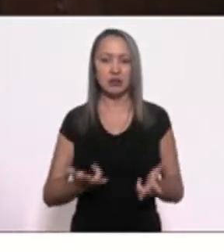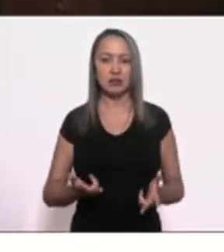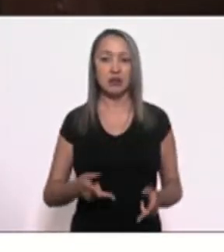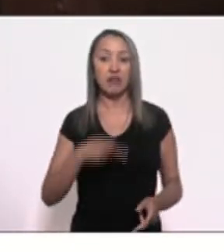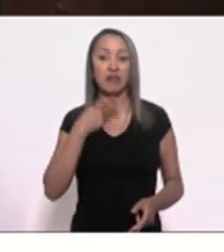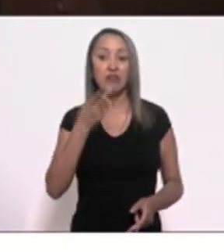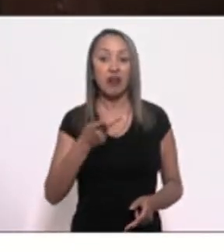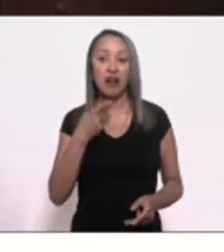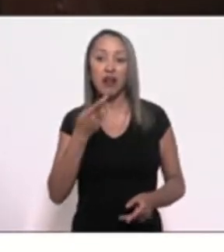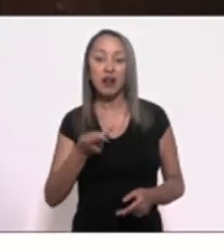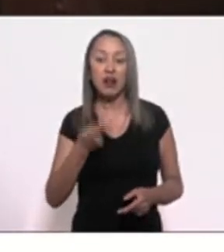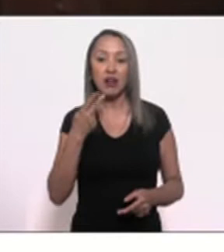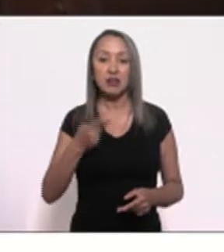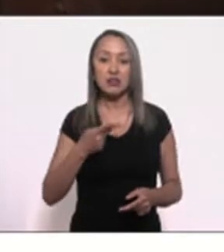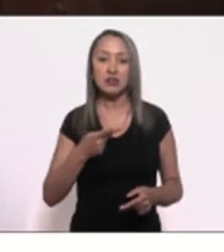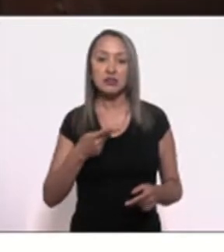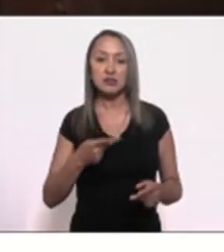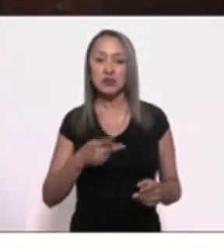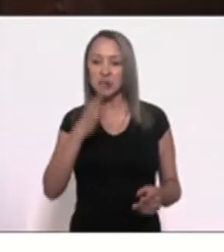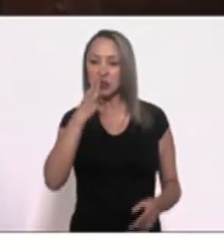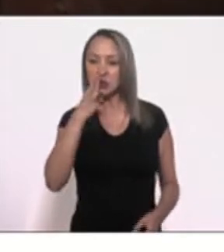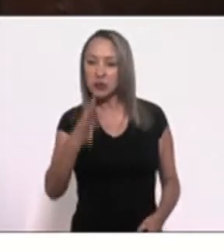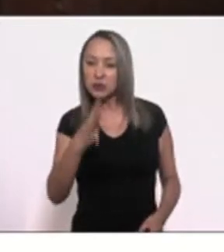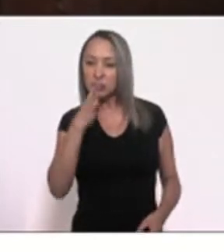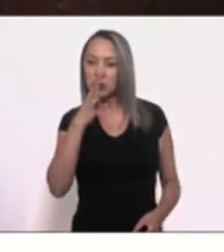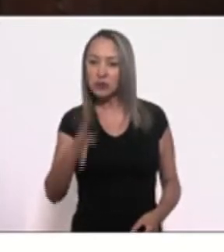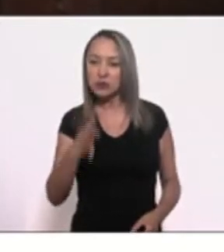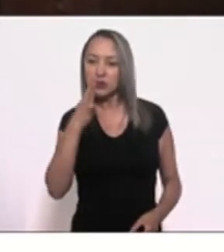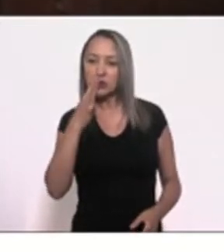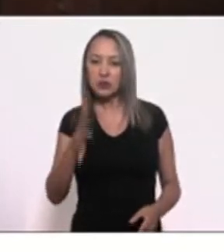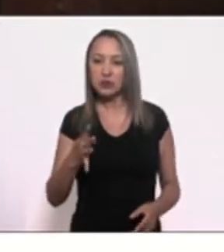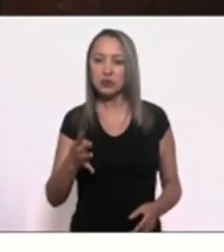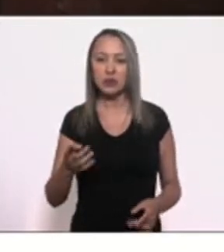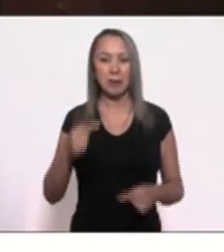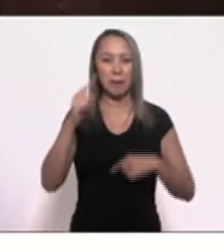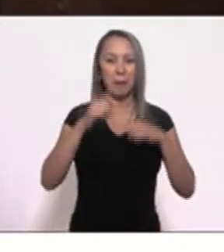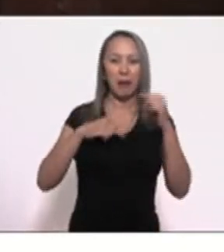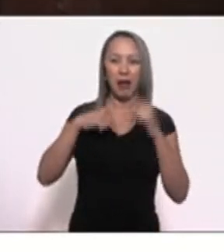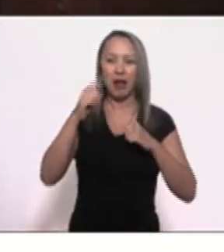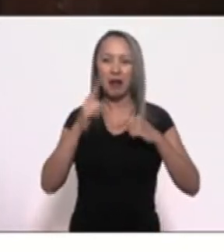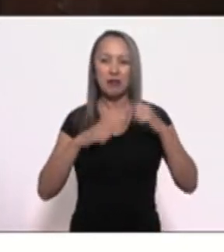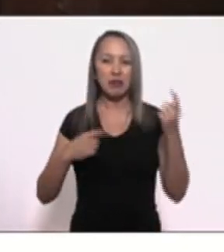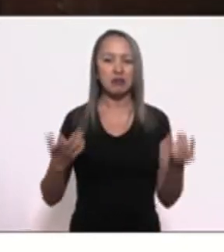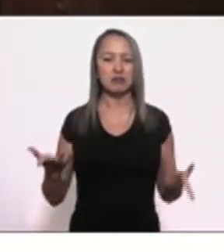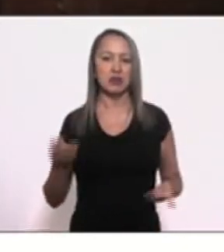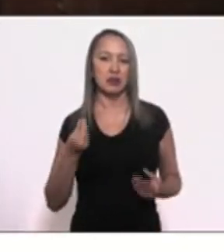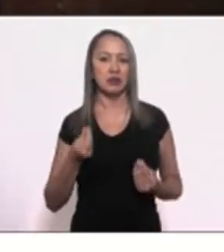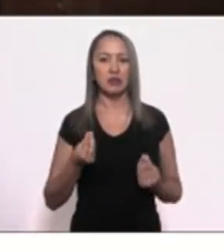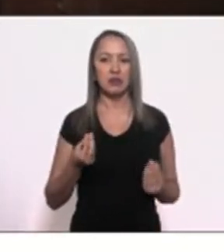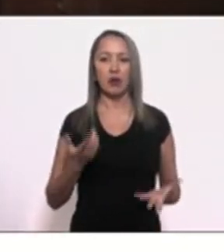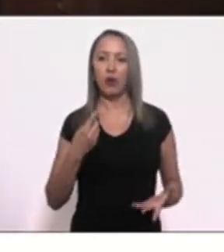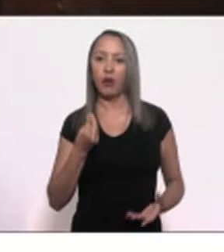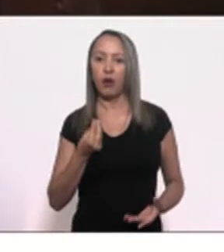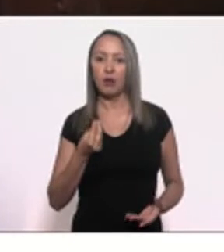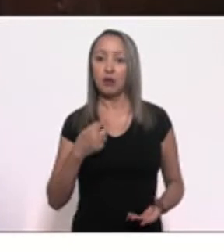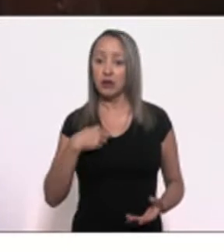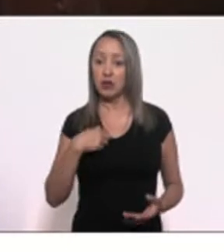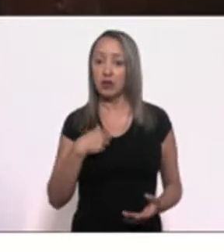Verbalmente, me xingando, que vai ser representado, inclusive, na corrigedoria dessa casa.